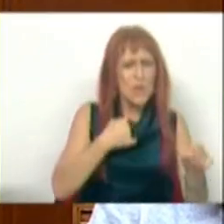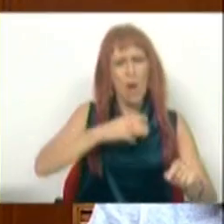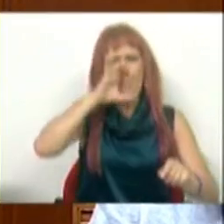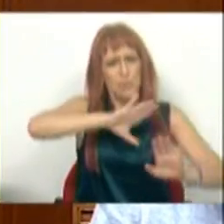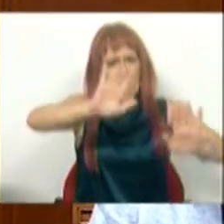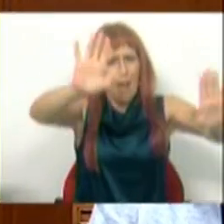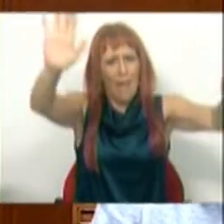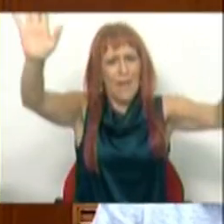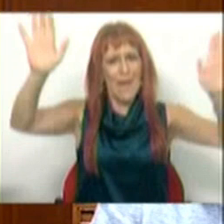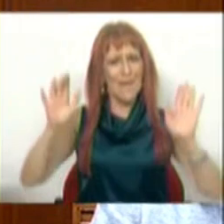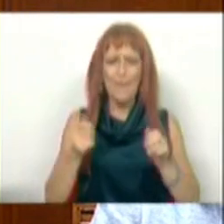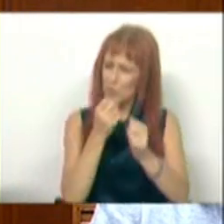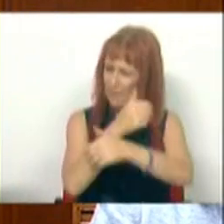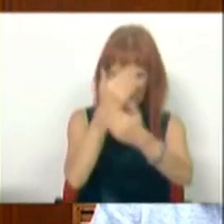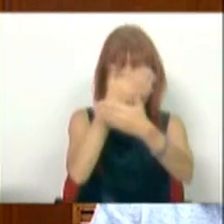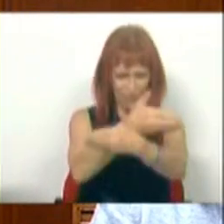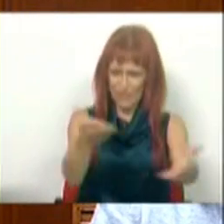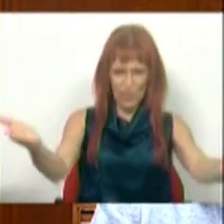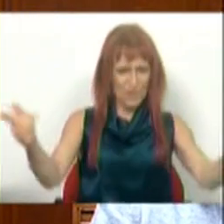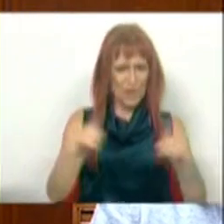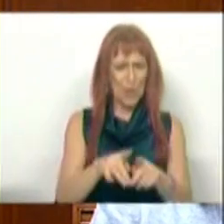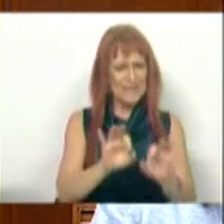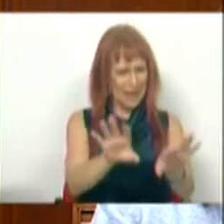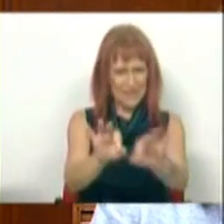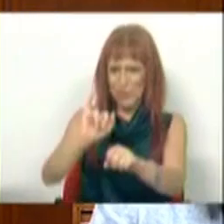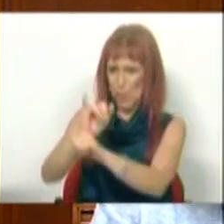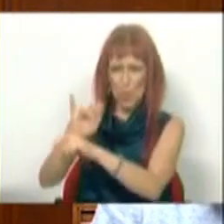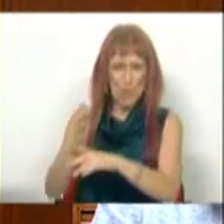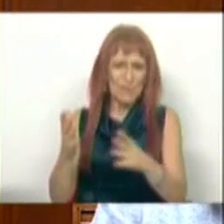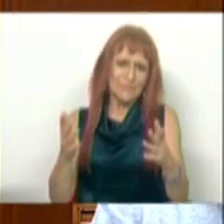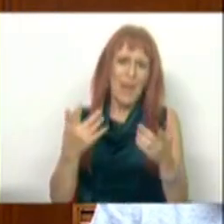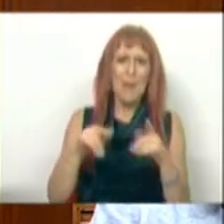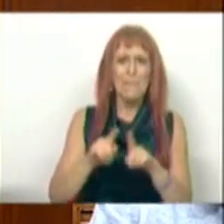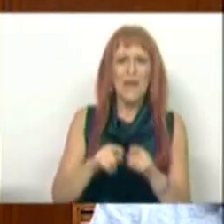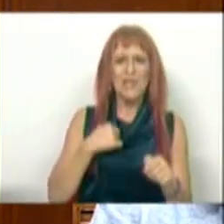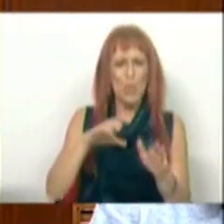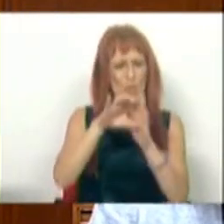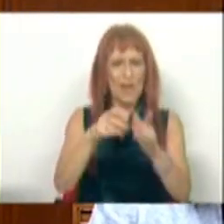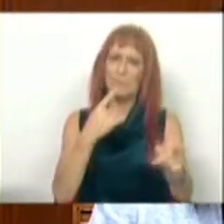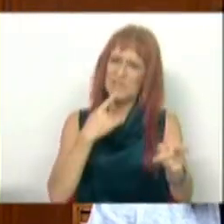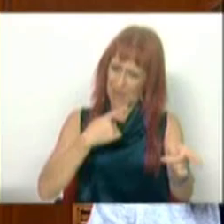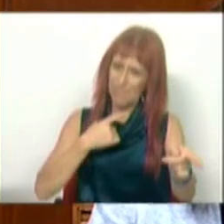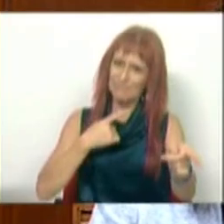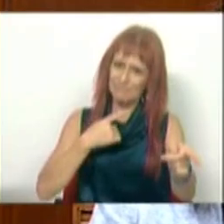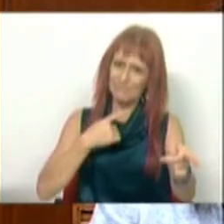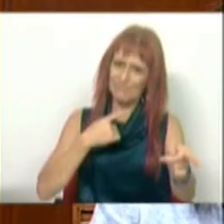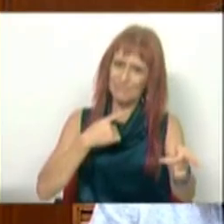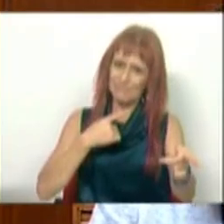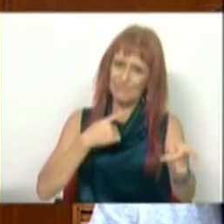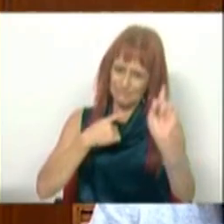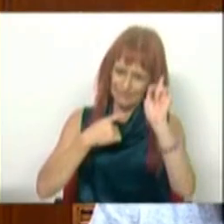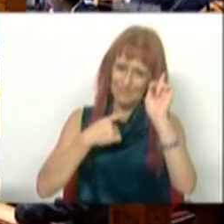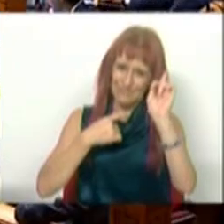abusar. Muito bem, Sr. Ministro. Faça favor. Não é menos que os outros. quero abusar, mas até o Chega percebe. Até! Até!